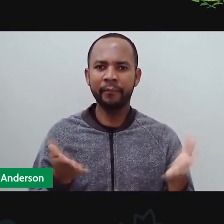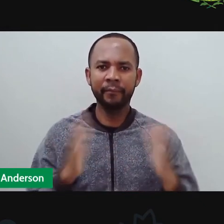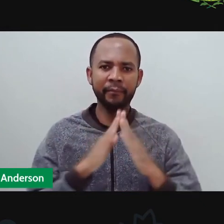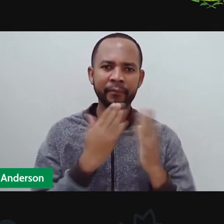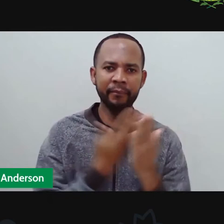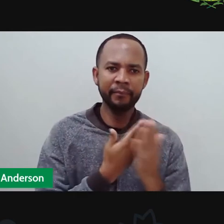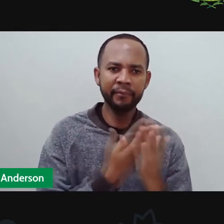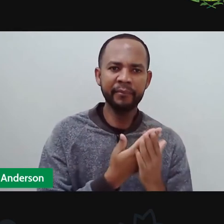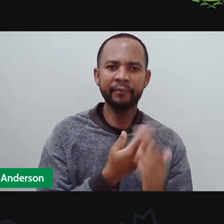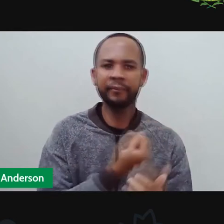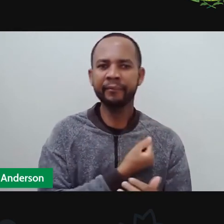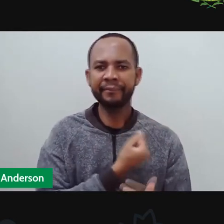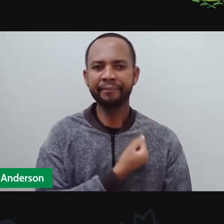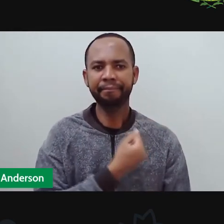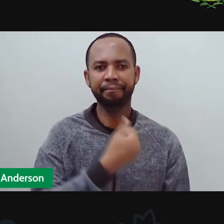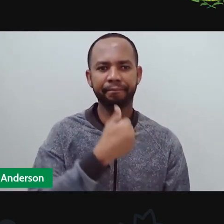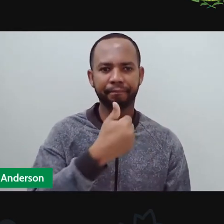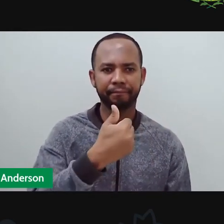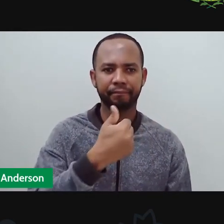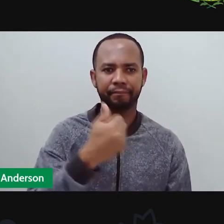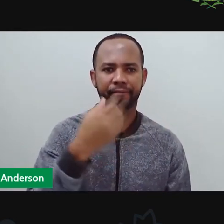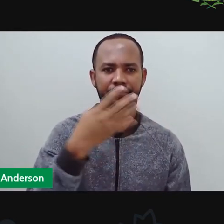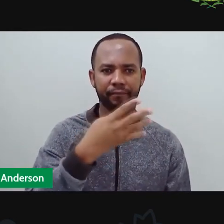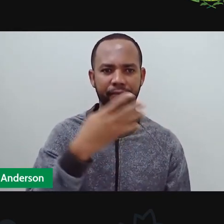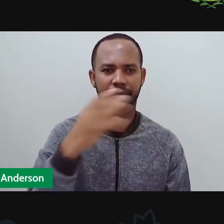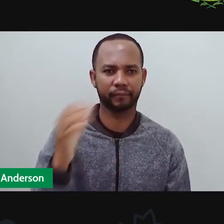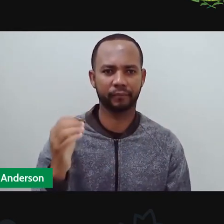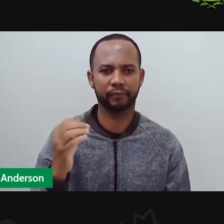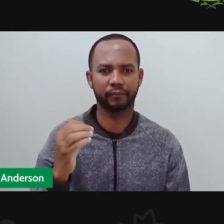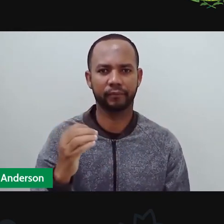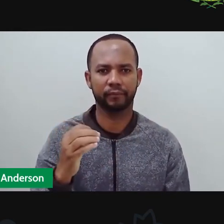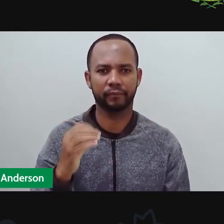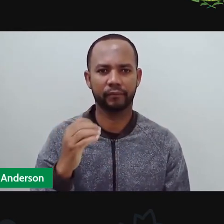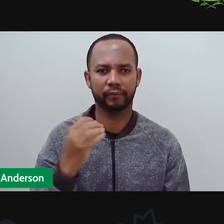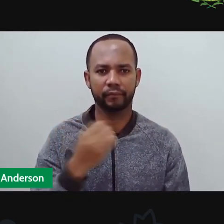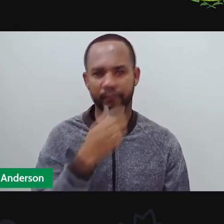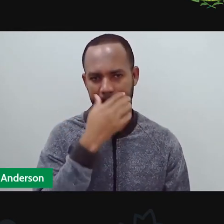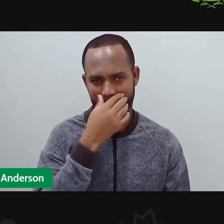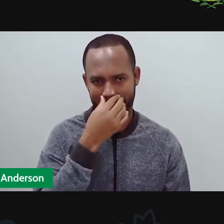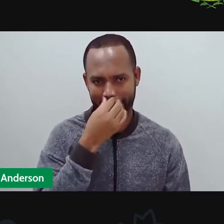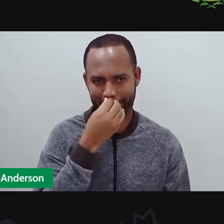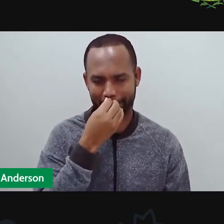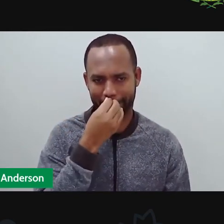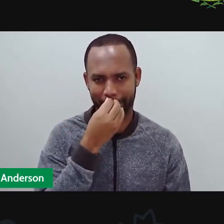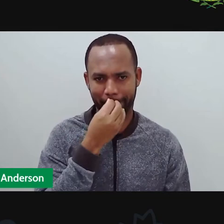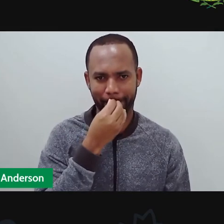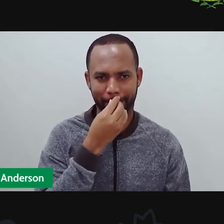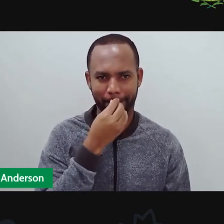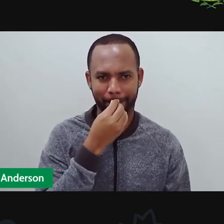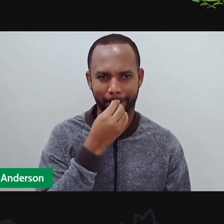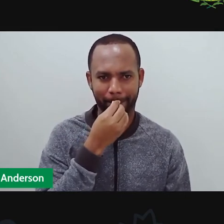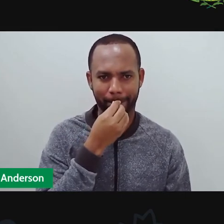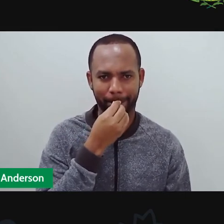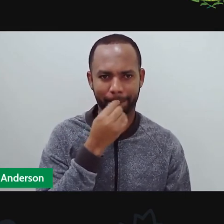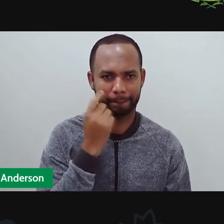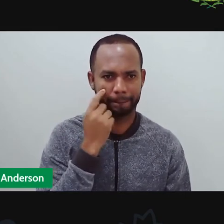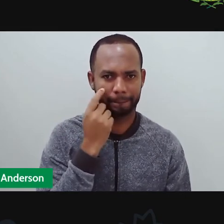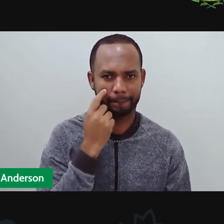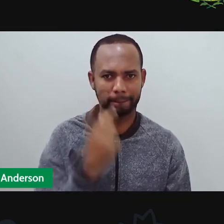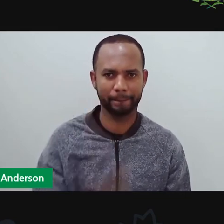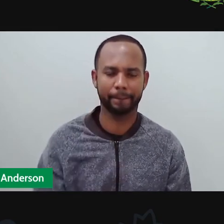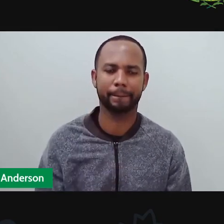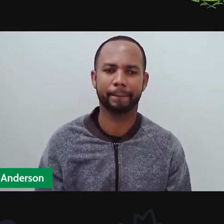140, nossa aula de linguagem. Deixa eu abrir aqui o